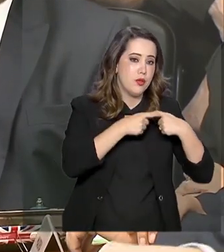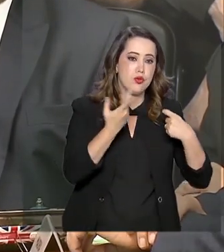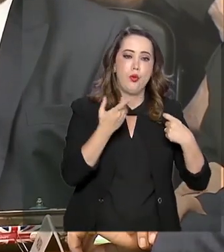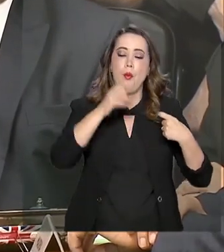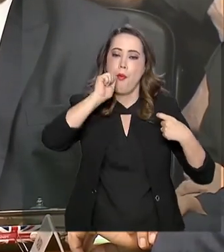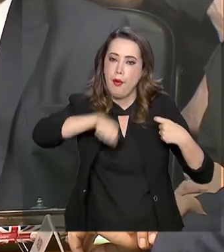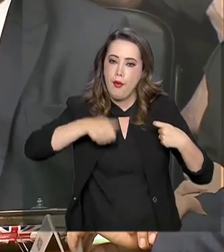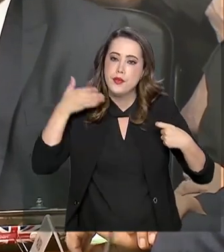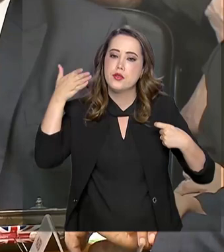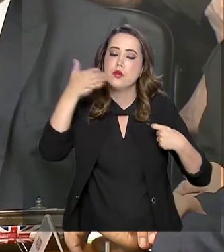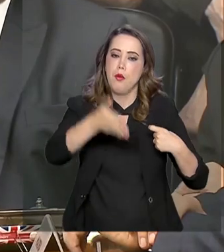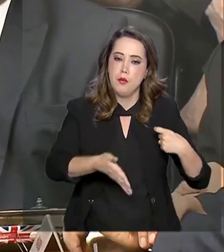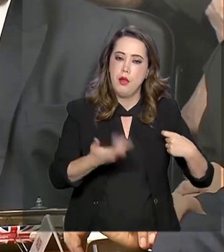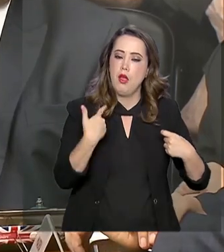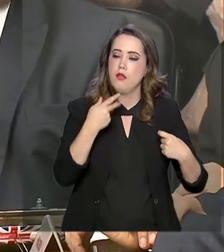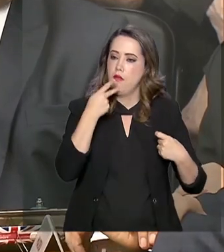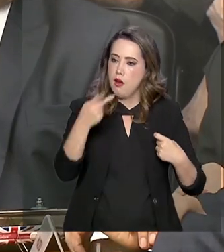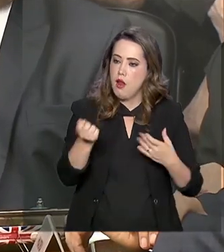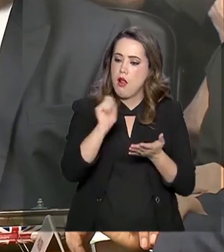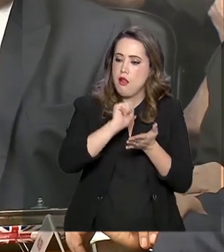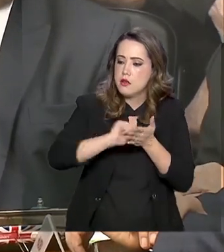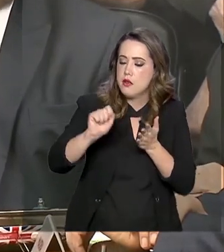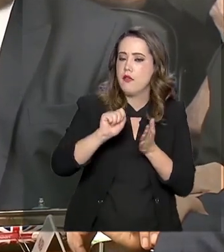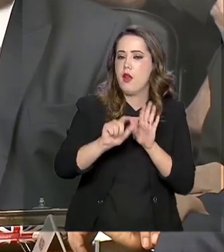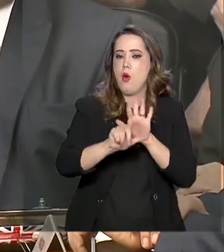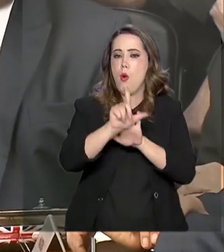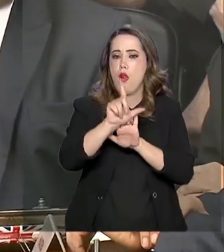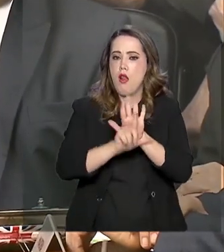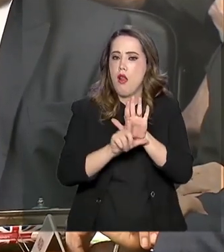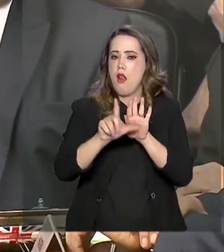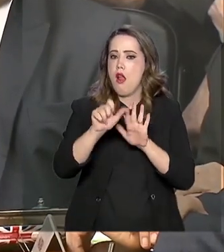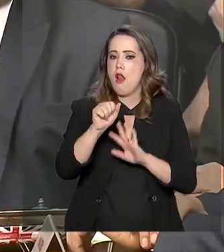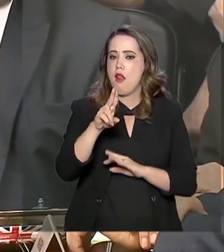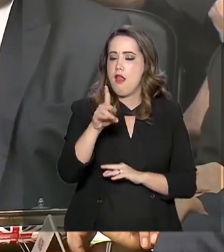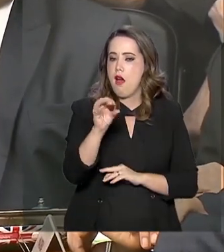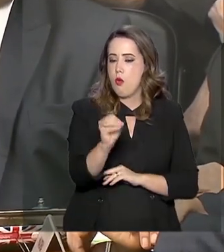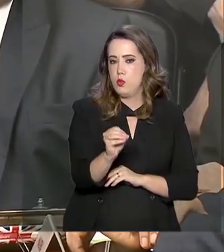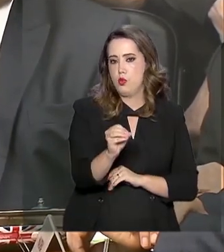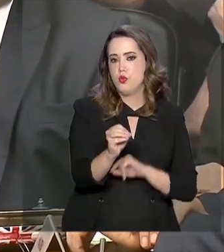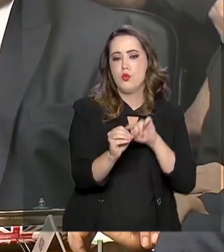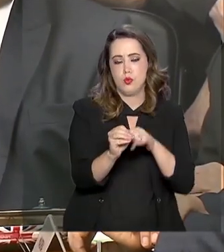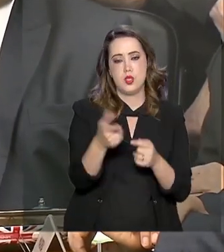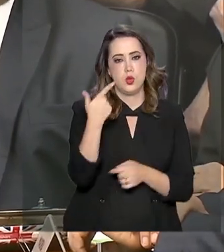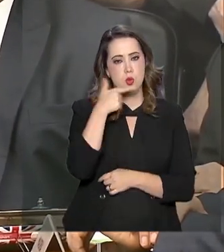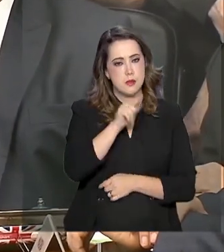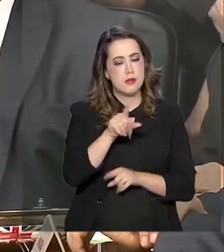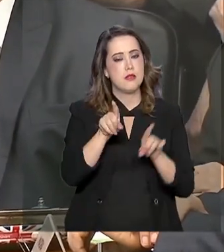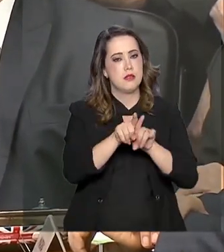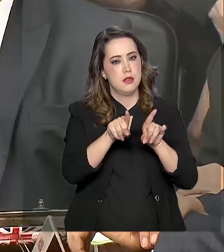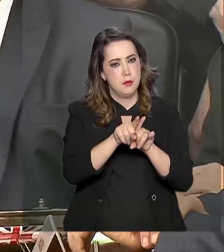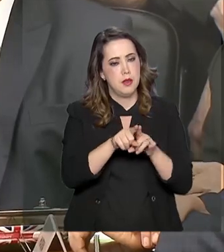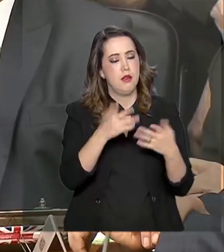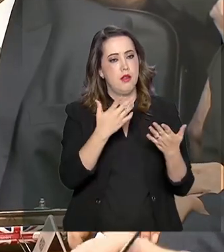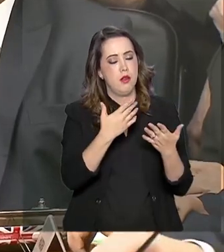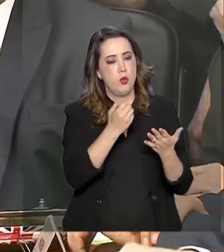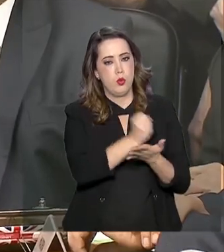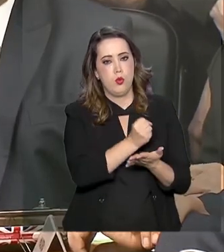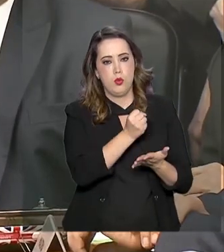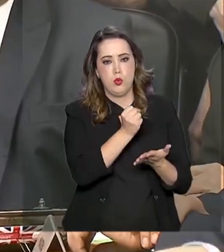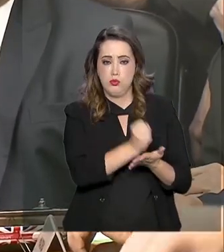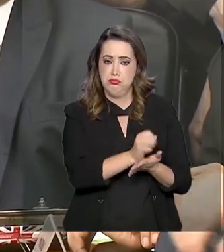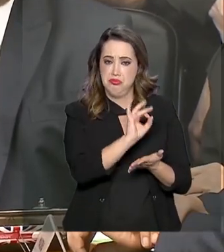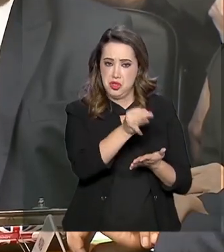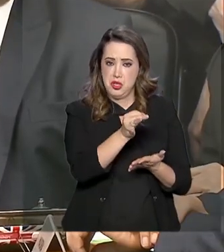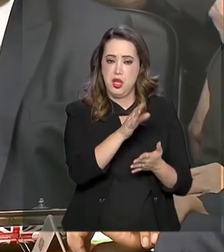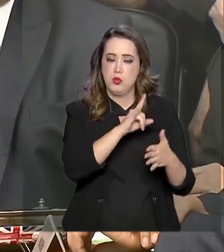pode ser o autor do laudo, para que ele consiga então também a sua carteira de motorista. Estamos